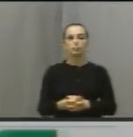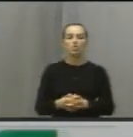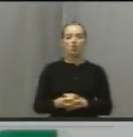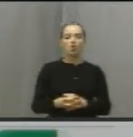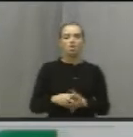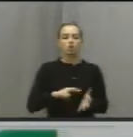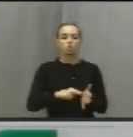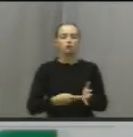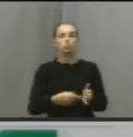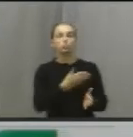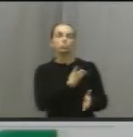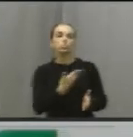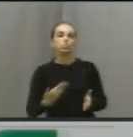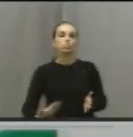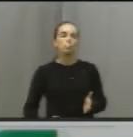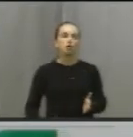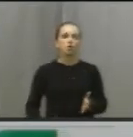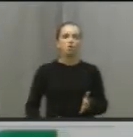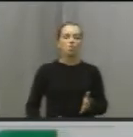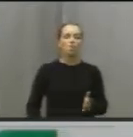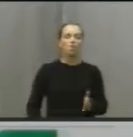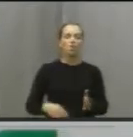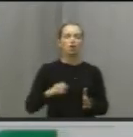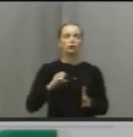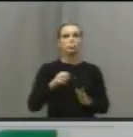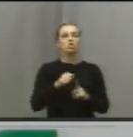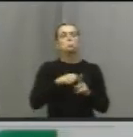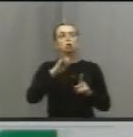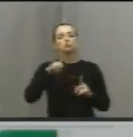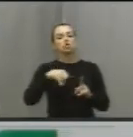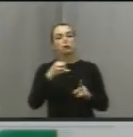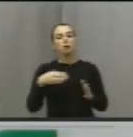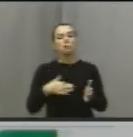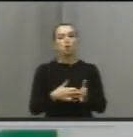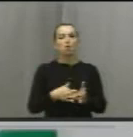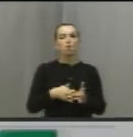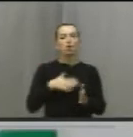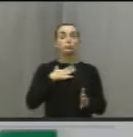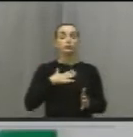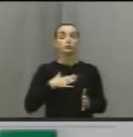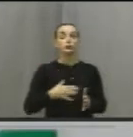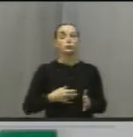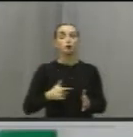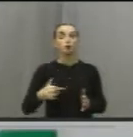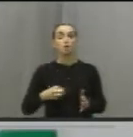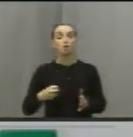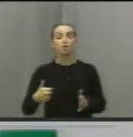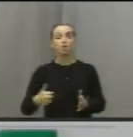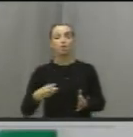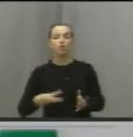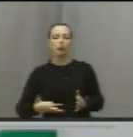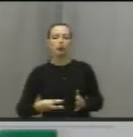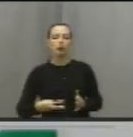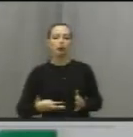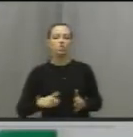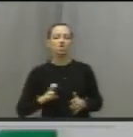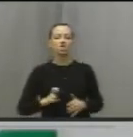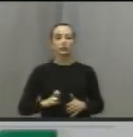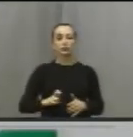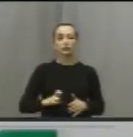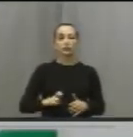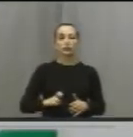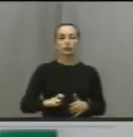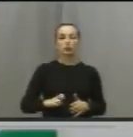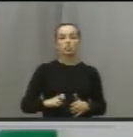entre janeiro e agosto de 2013. Faltas por servidor. Cada servidor faltou 5,3 dias em